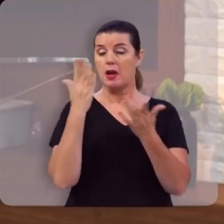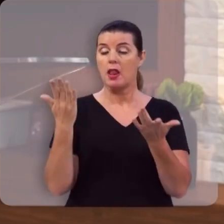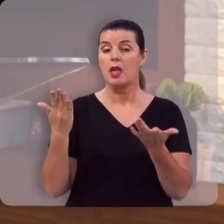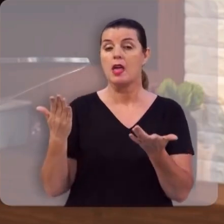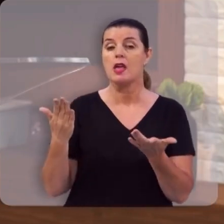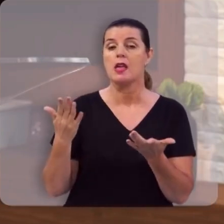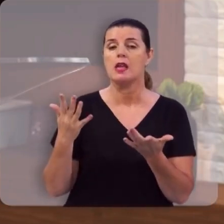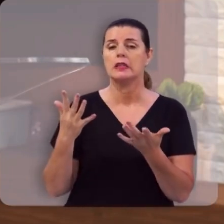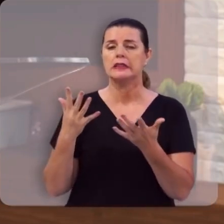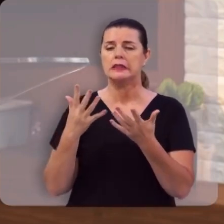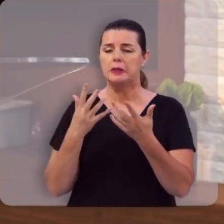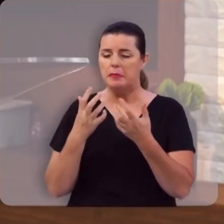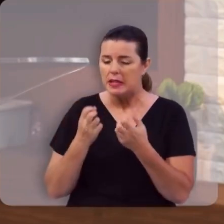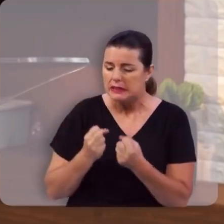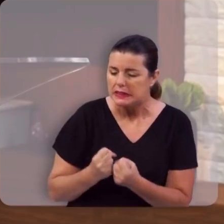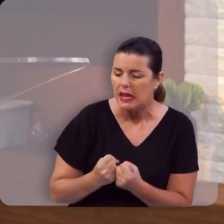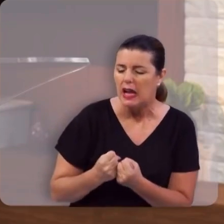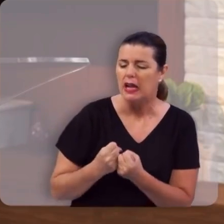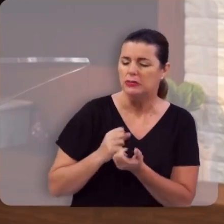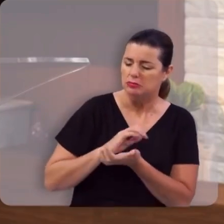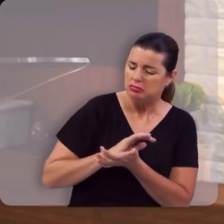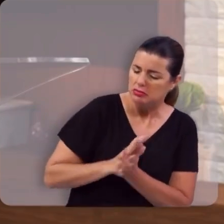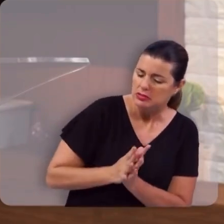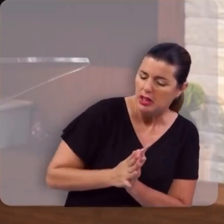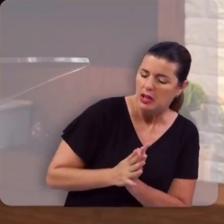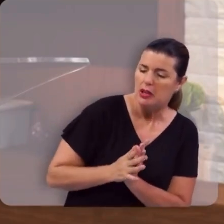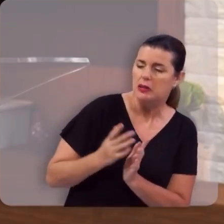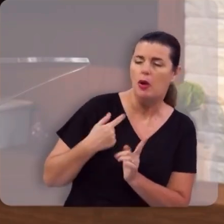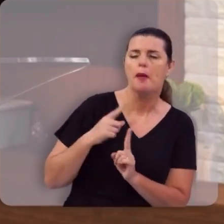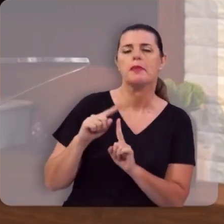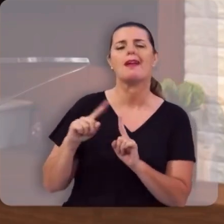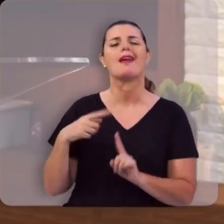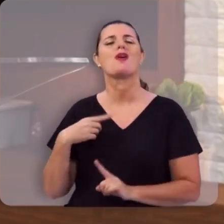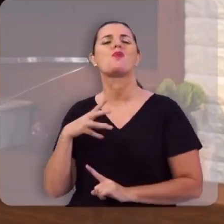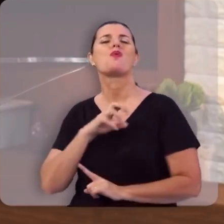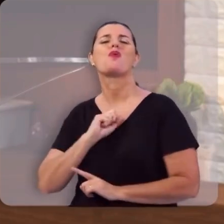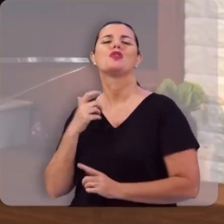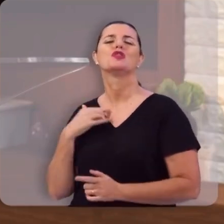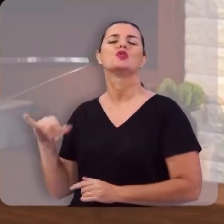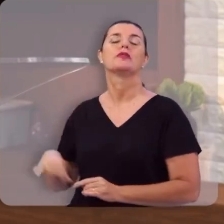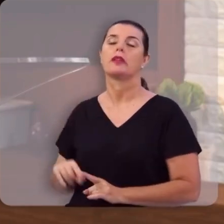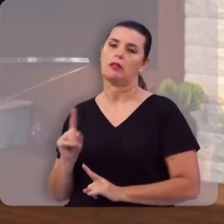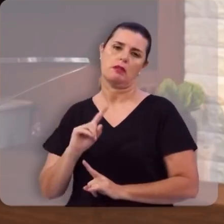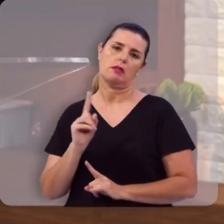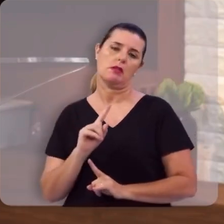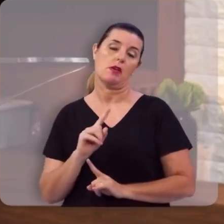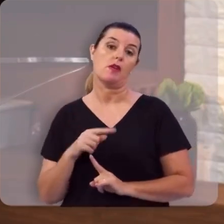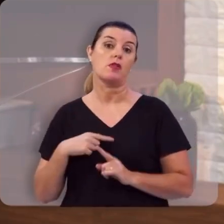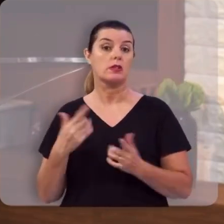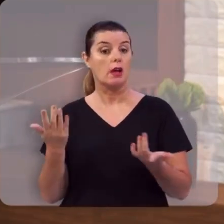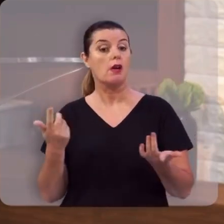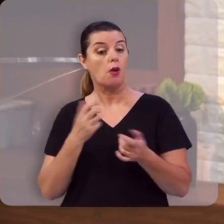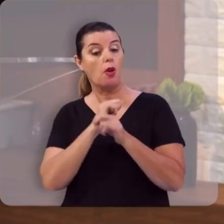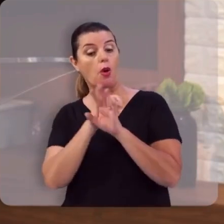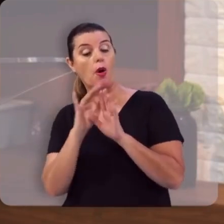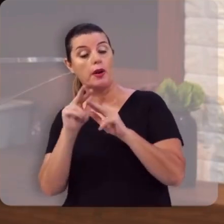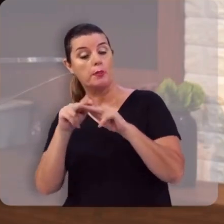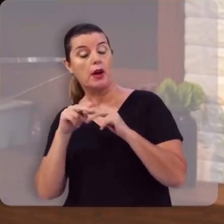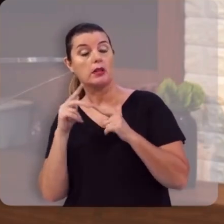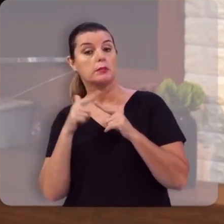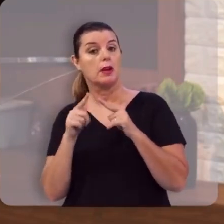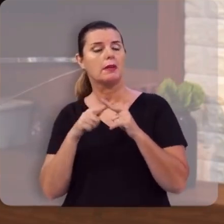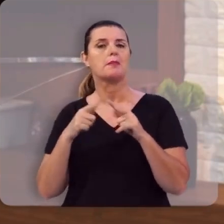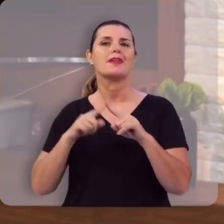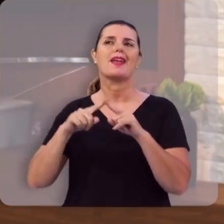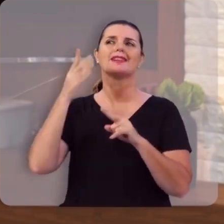você, mas não é porque você é masoquista e gosta de sofrer, você se gloria nas tribulações porque você